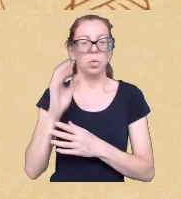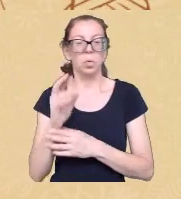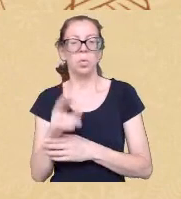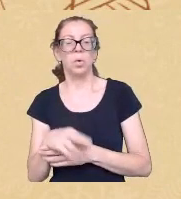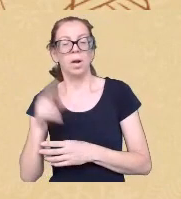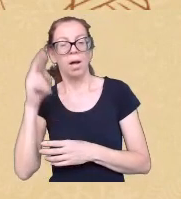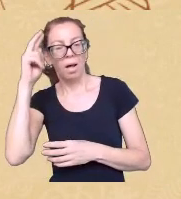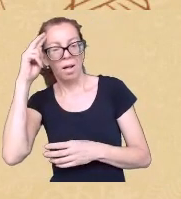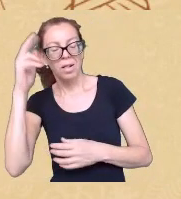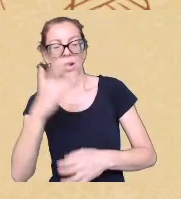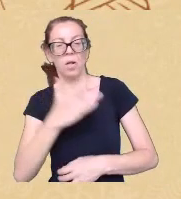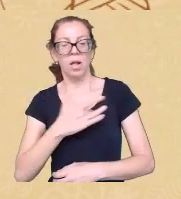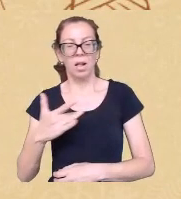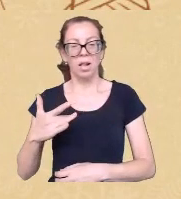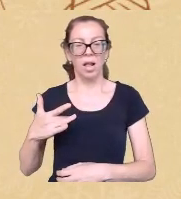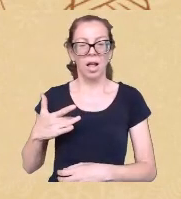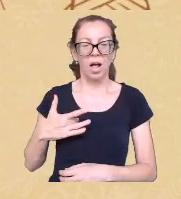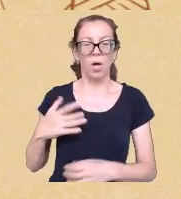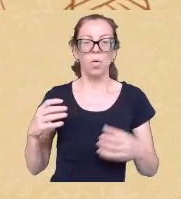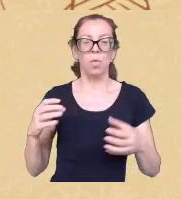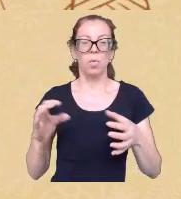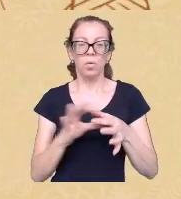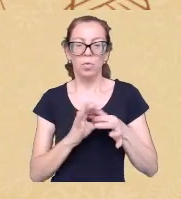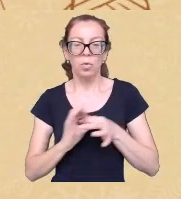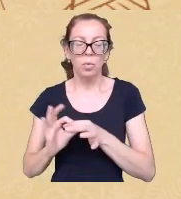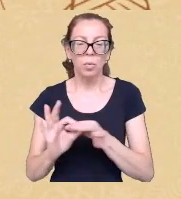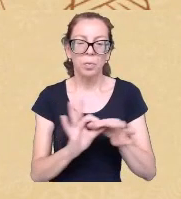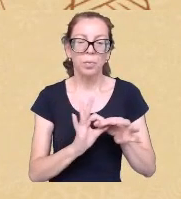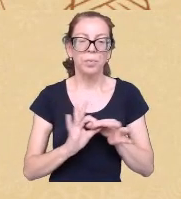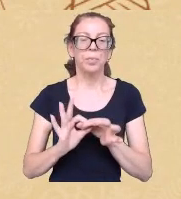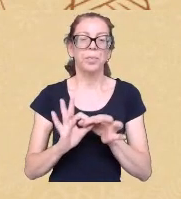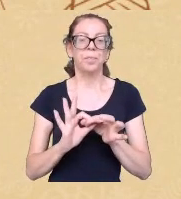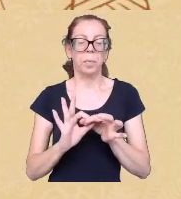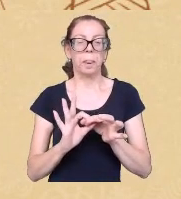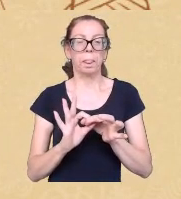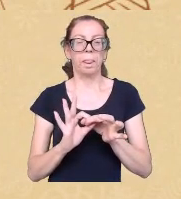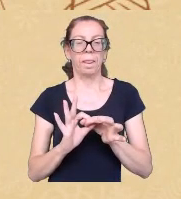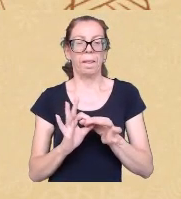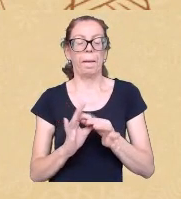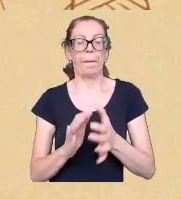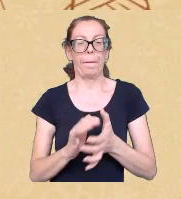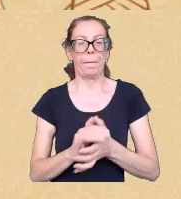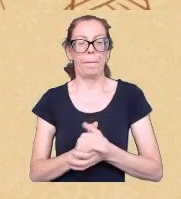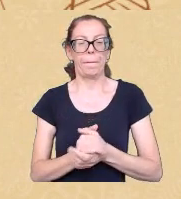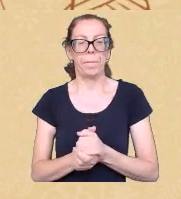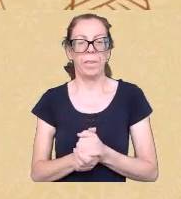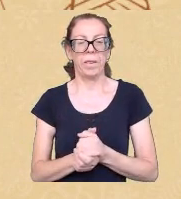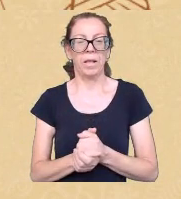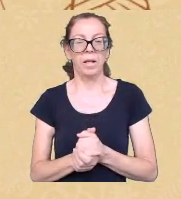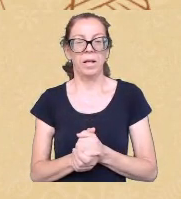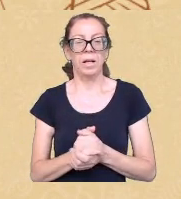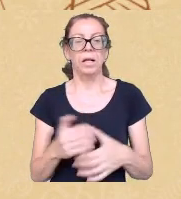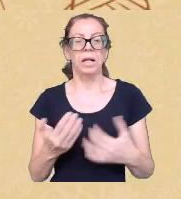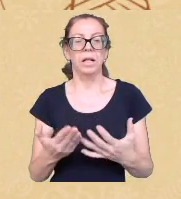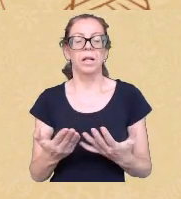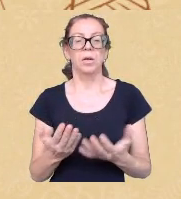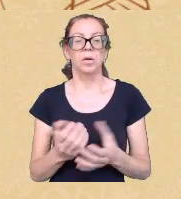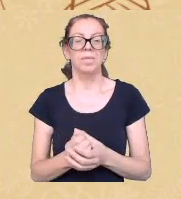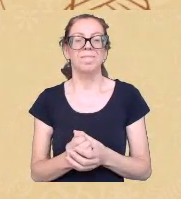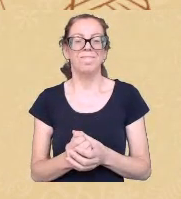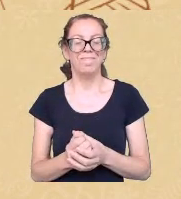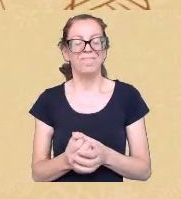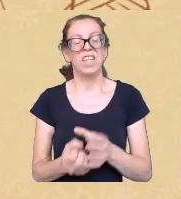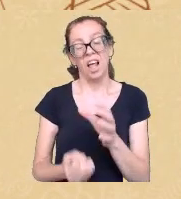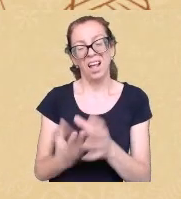então um lastro de binarismos que opera nessa lógica colonial e que produz feridas e que produz sofrimento né